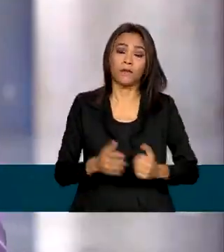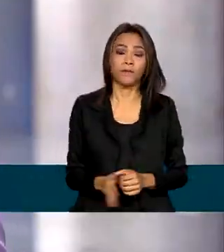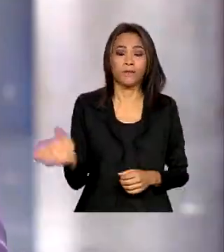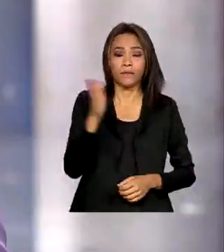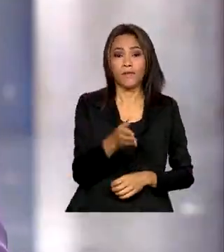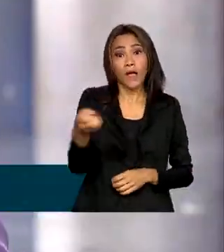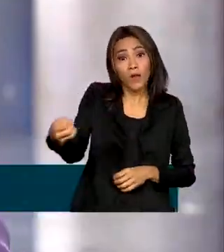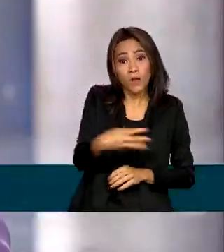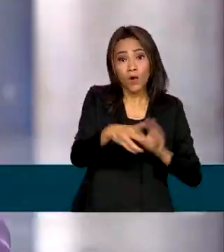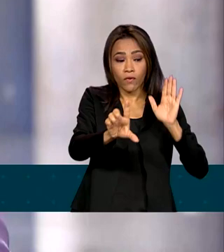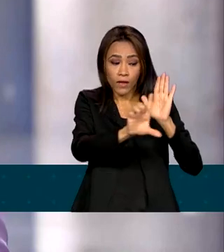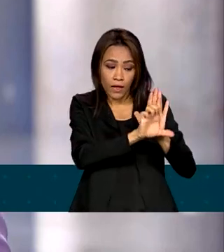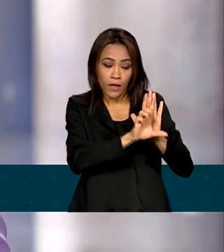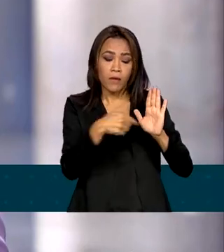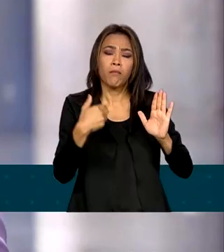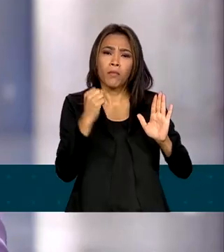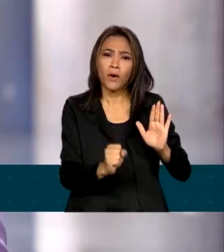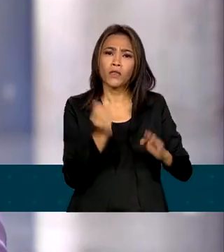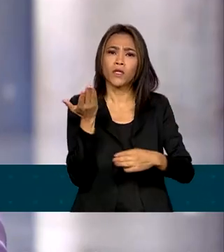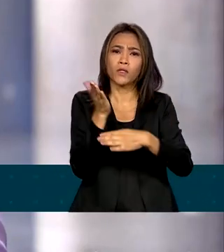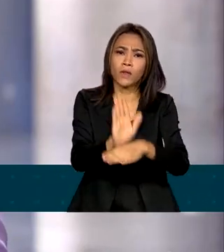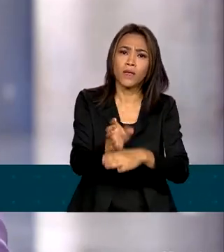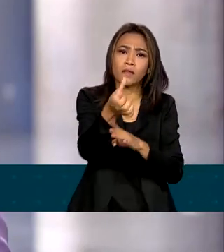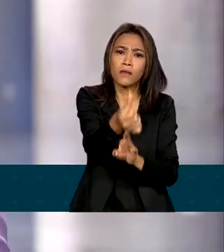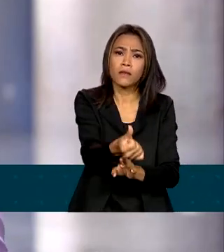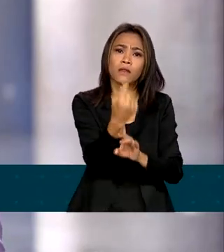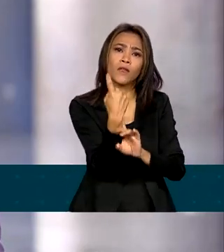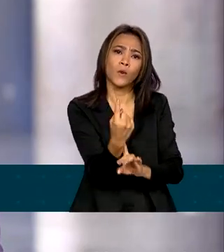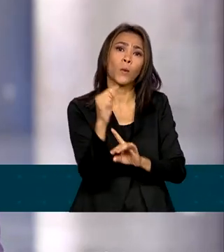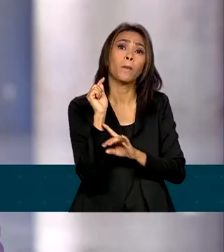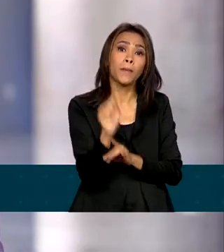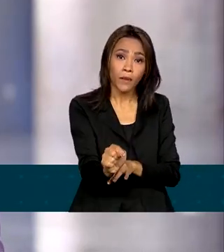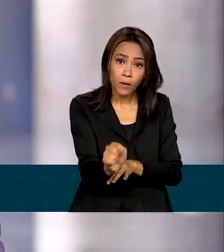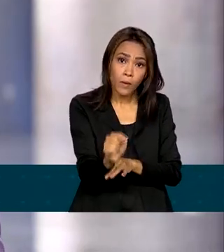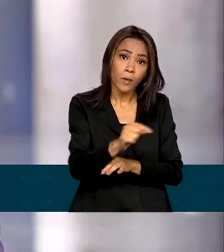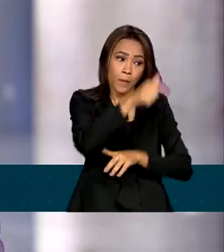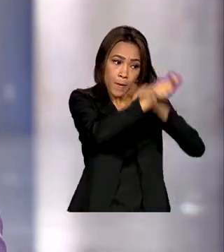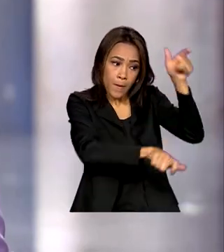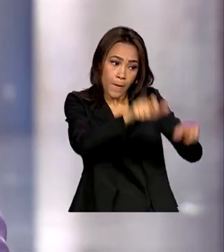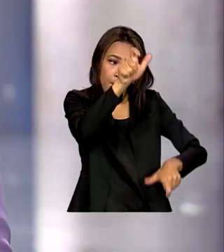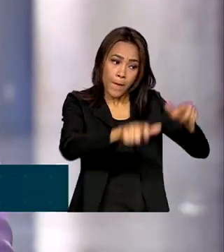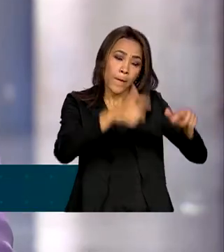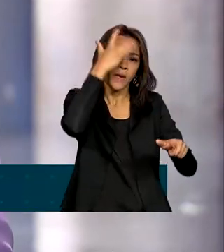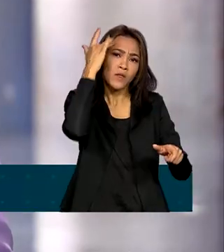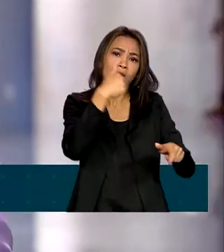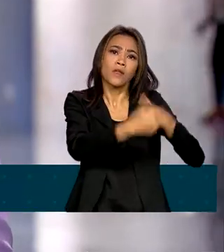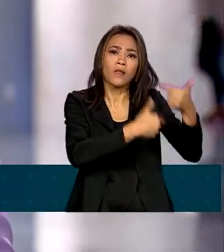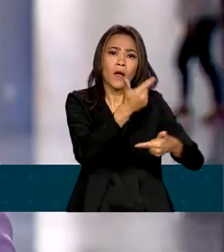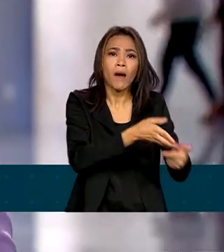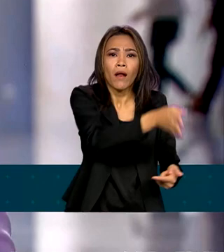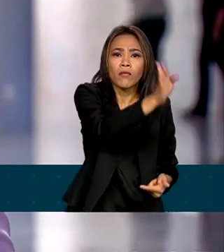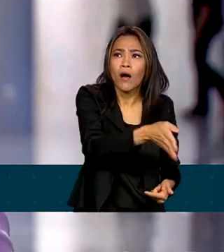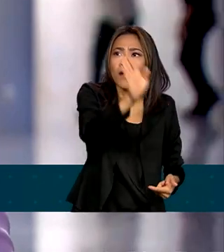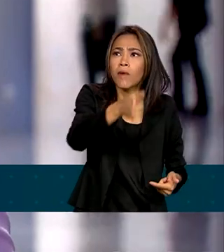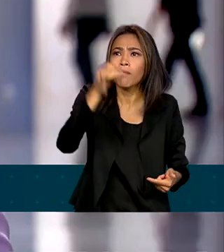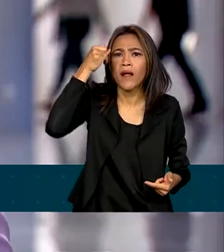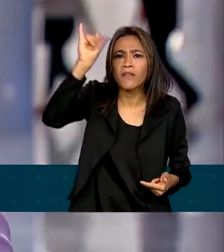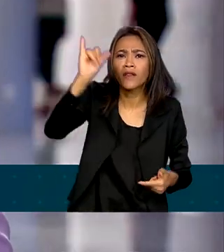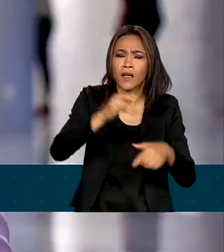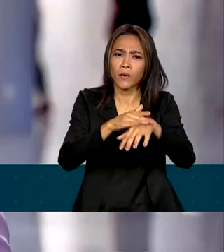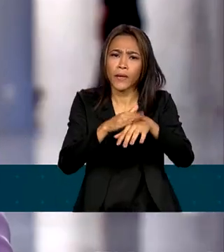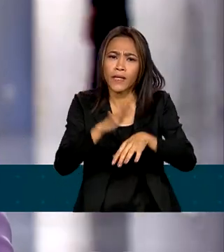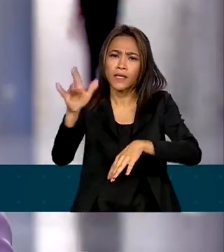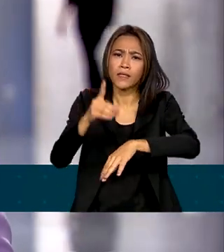beneficiar 61 mil agentes de combate às endemias que exercem o trabalho de prevenção de doenças como